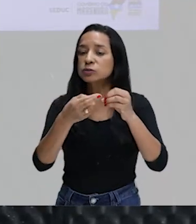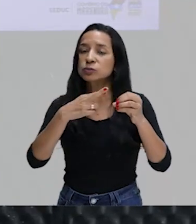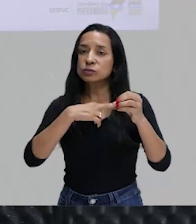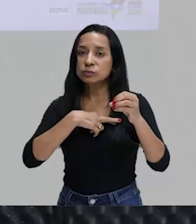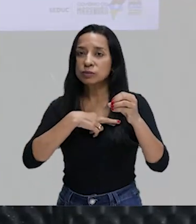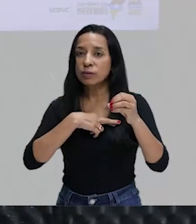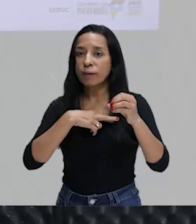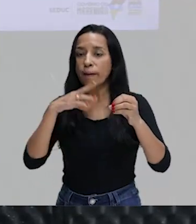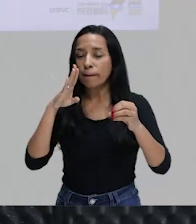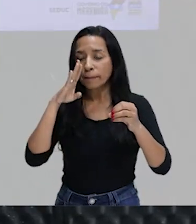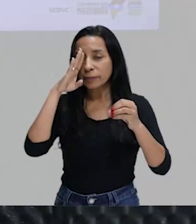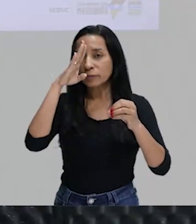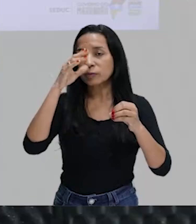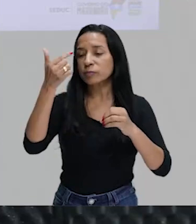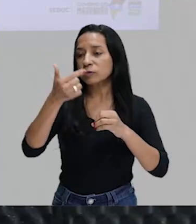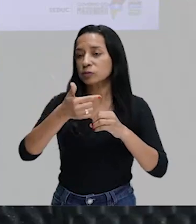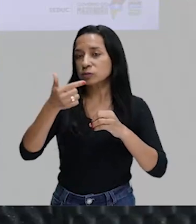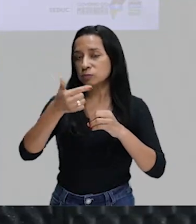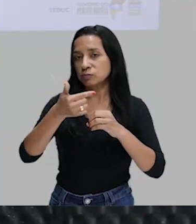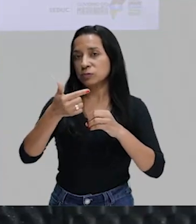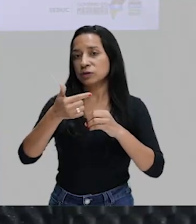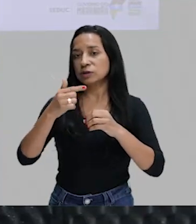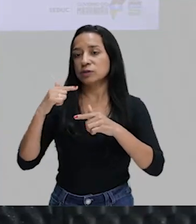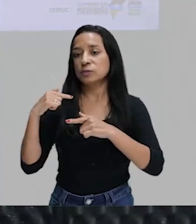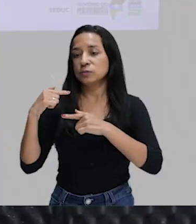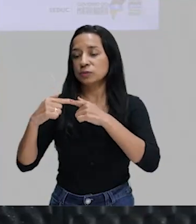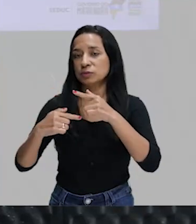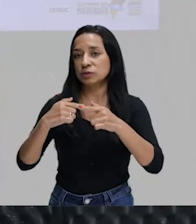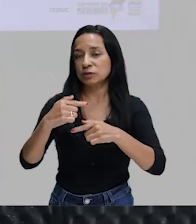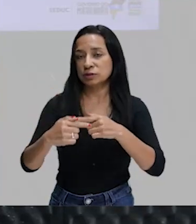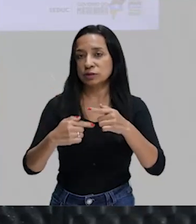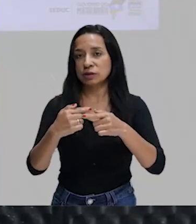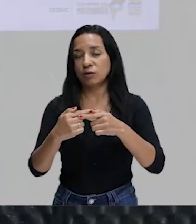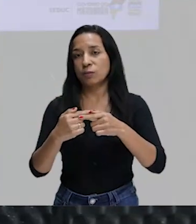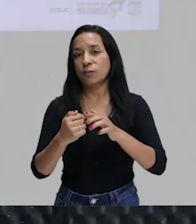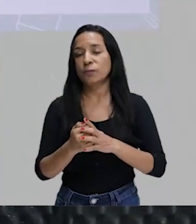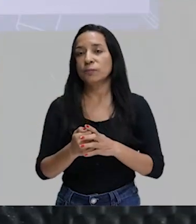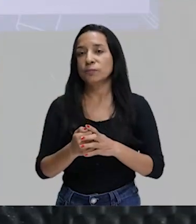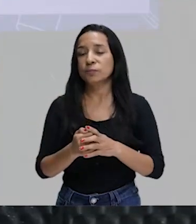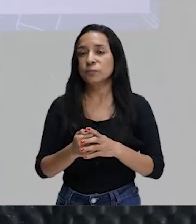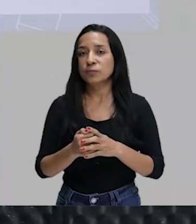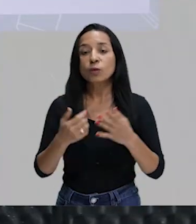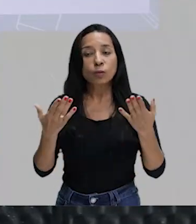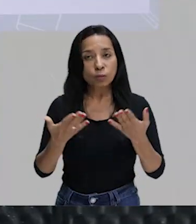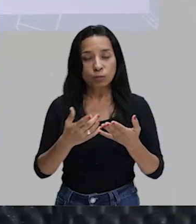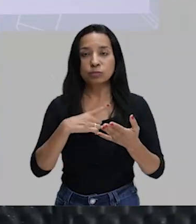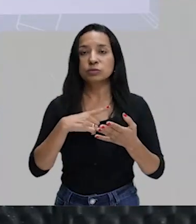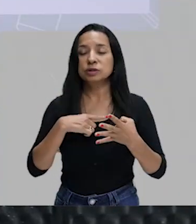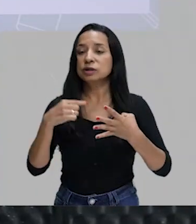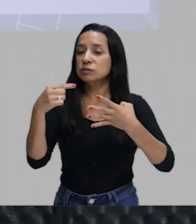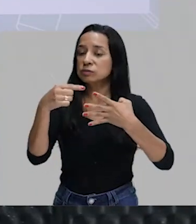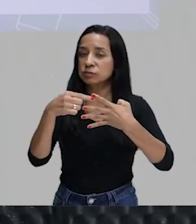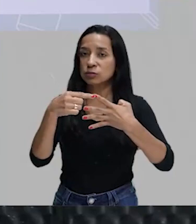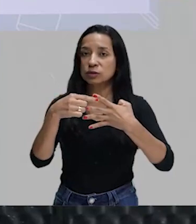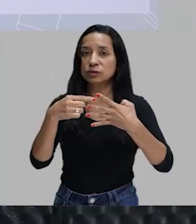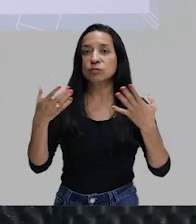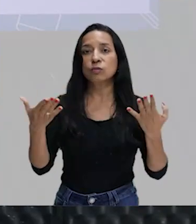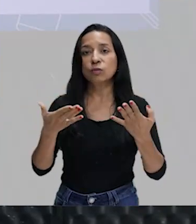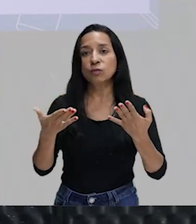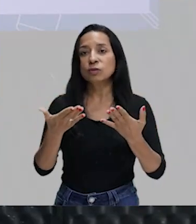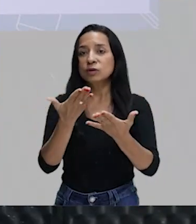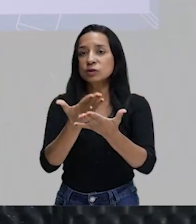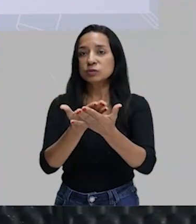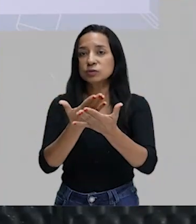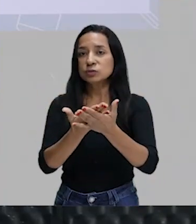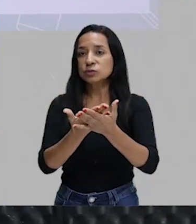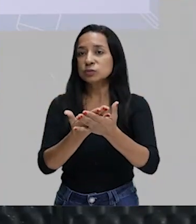segunda geração, né, do mal do século, lembra do ultra-romantismo e hoje a gente tem aqui o simbolismo, onde nós vamos trabalhar os